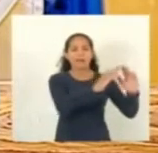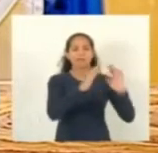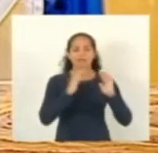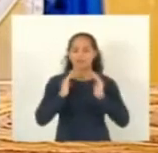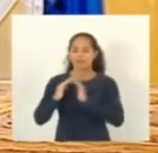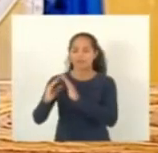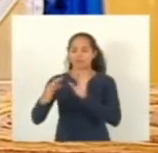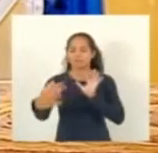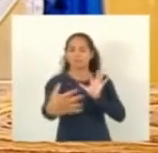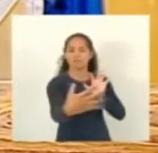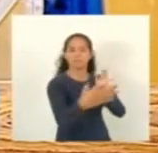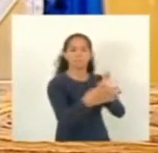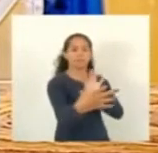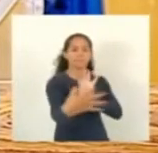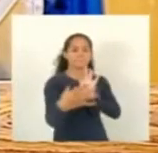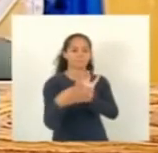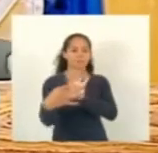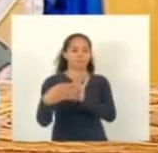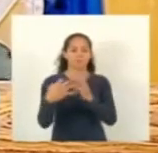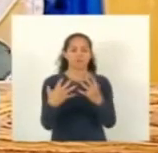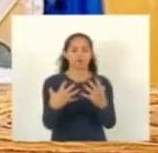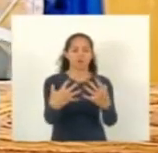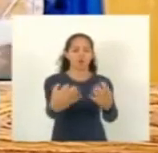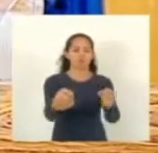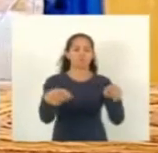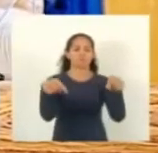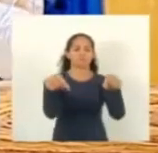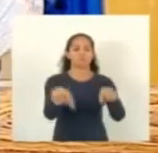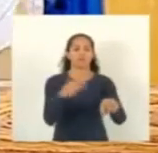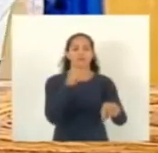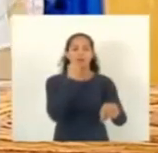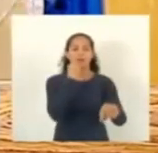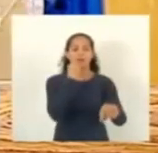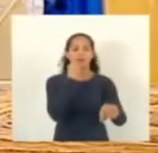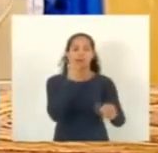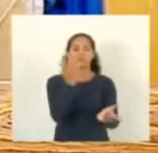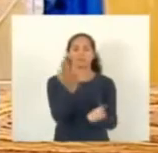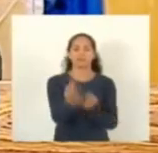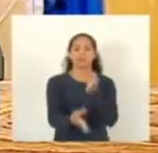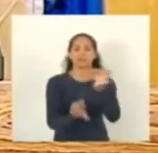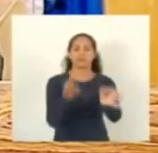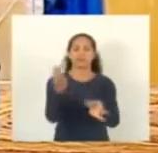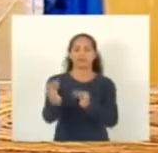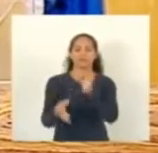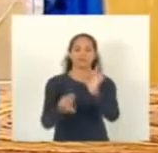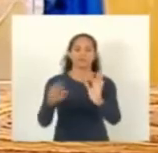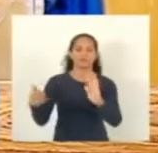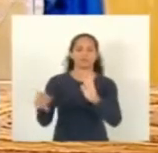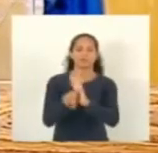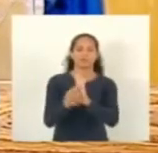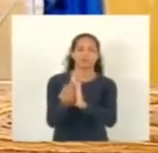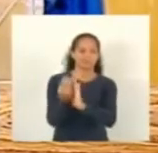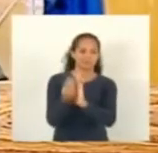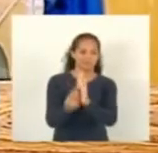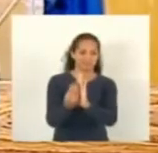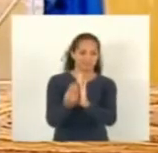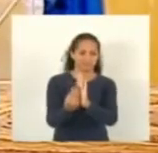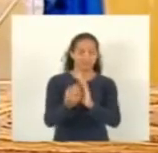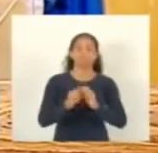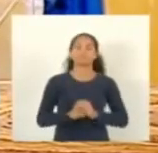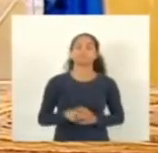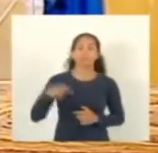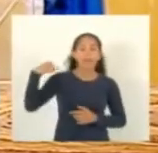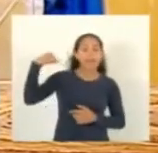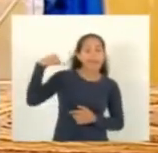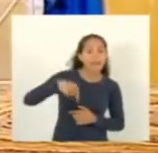à rede coletora pública da Companhia Espírito Santista de Saneamento. Nós temos aqui, presidente, na grande